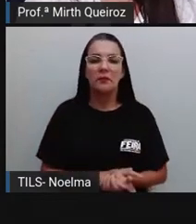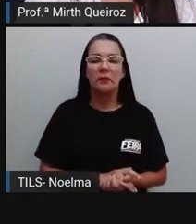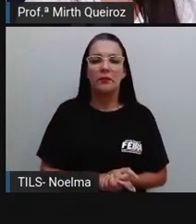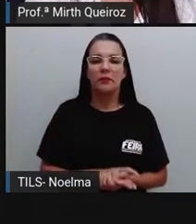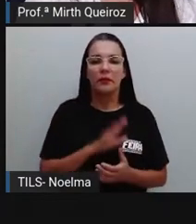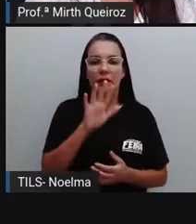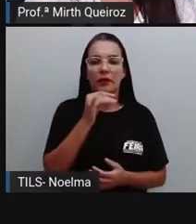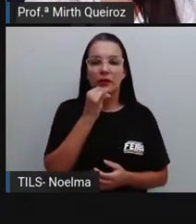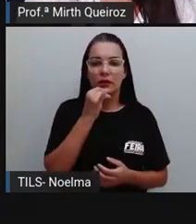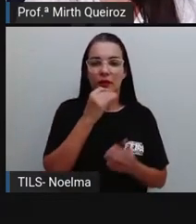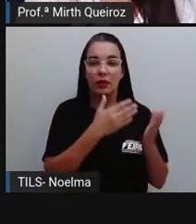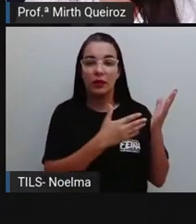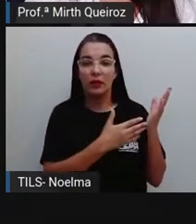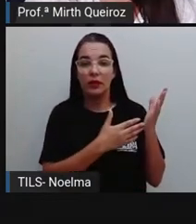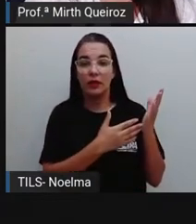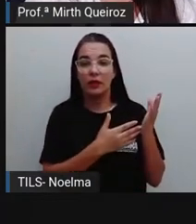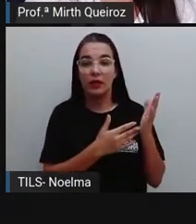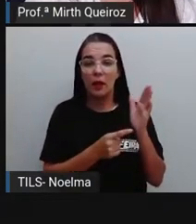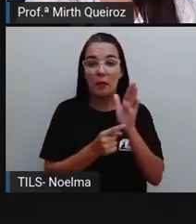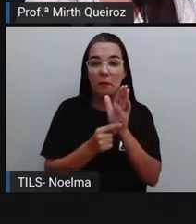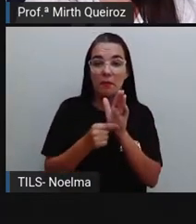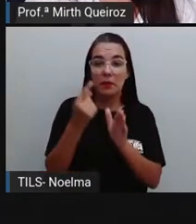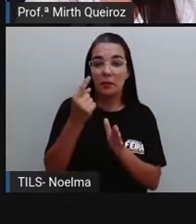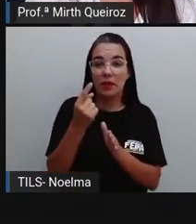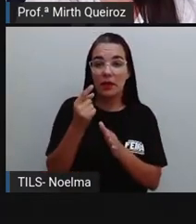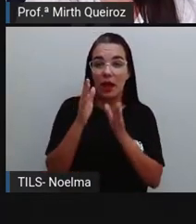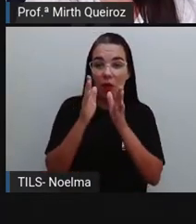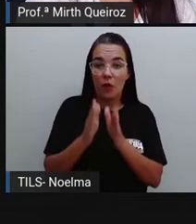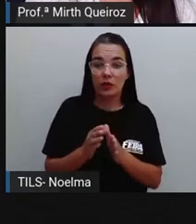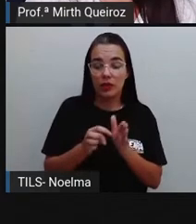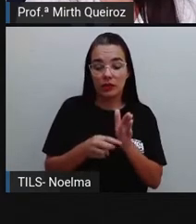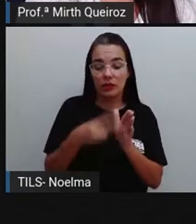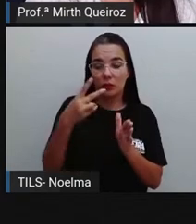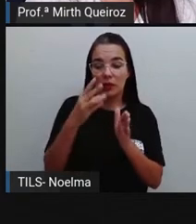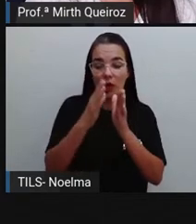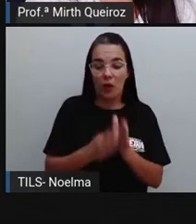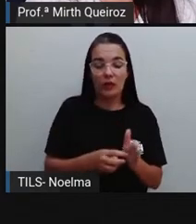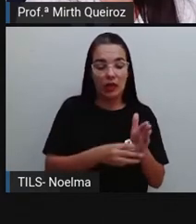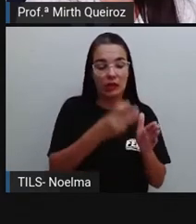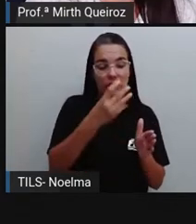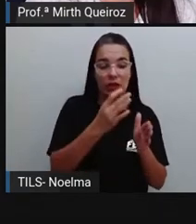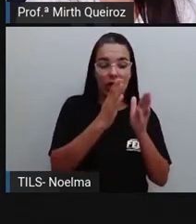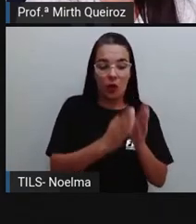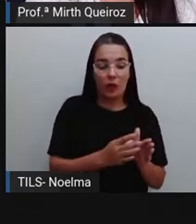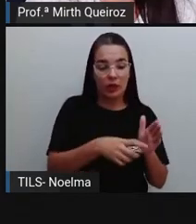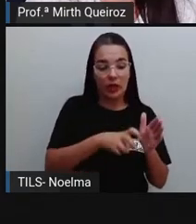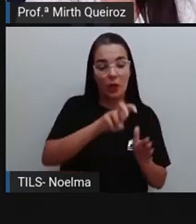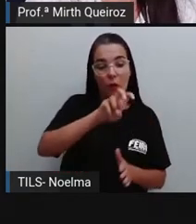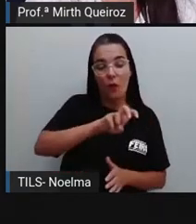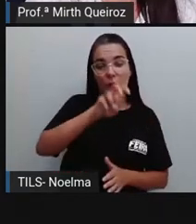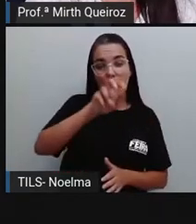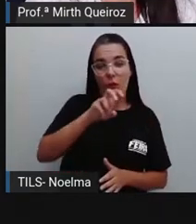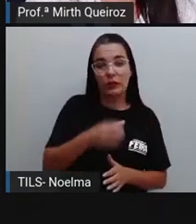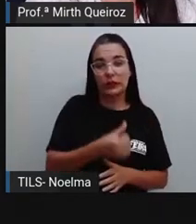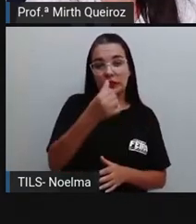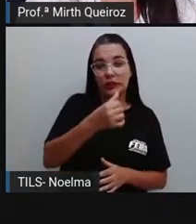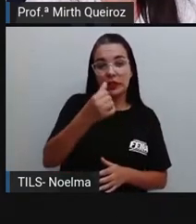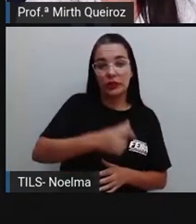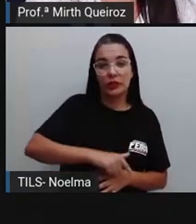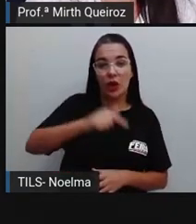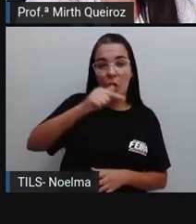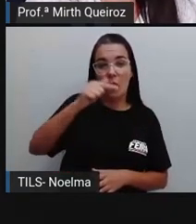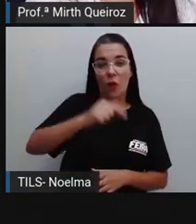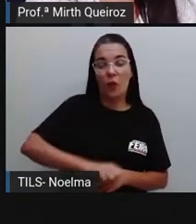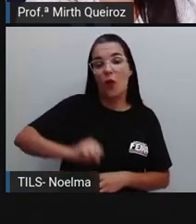os números de primeira ordem, segunda ordem, terceira ordem, quarta ordem, quinta ordem, sexta ordem,